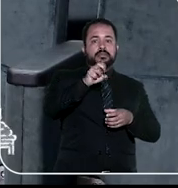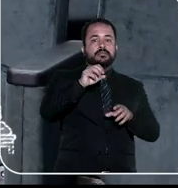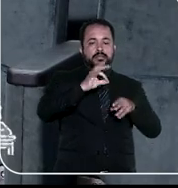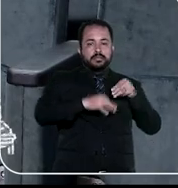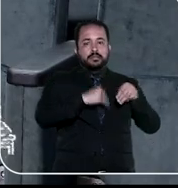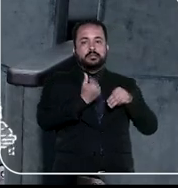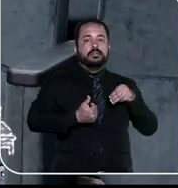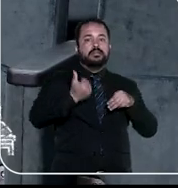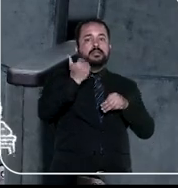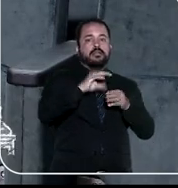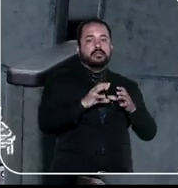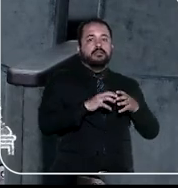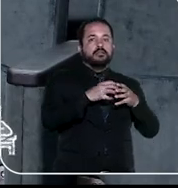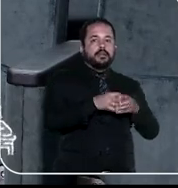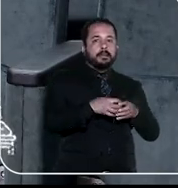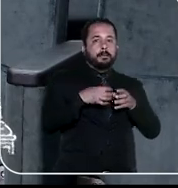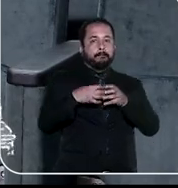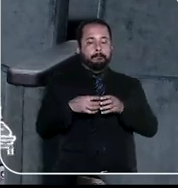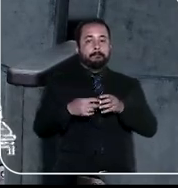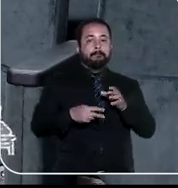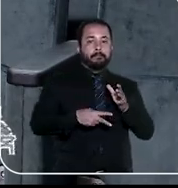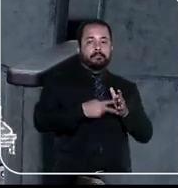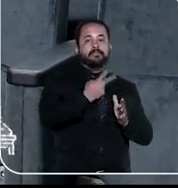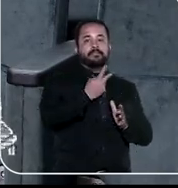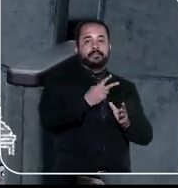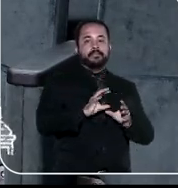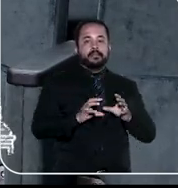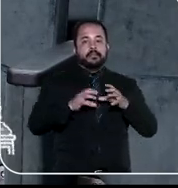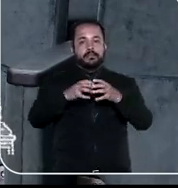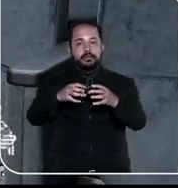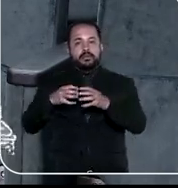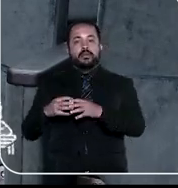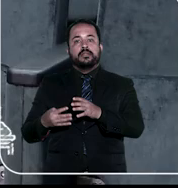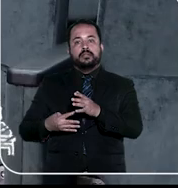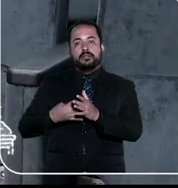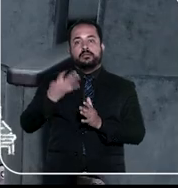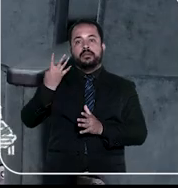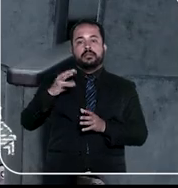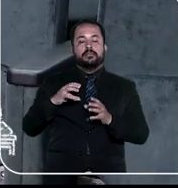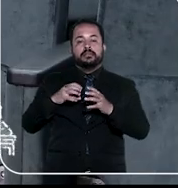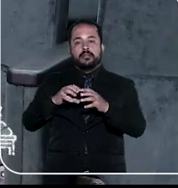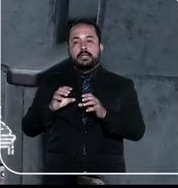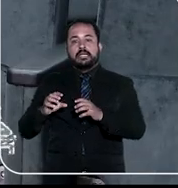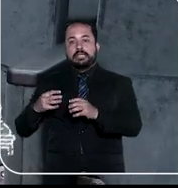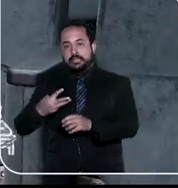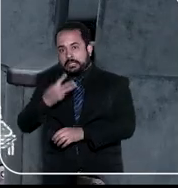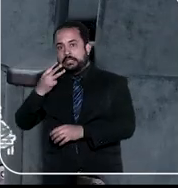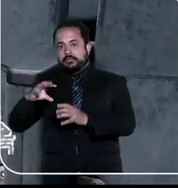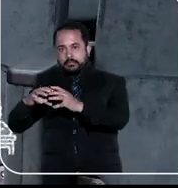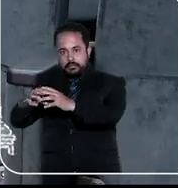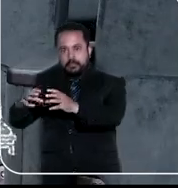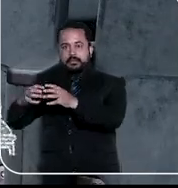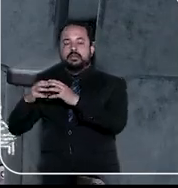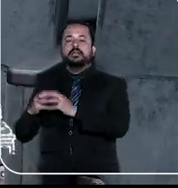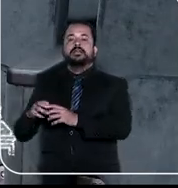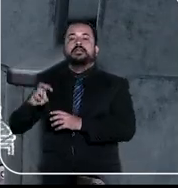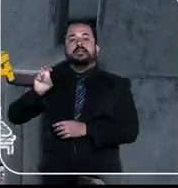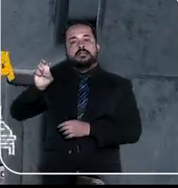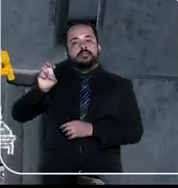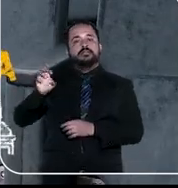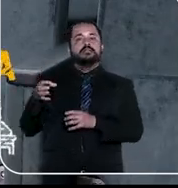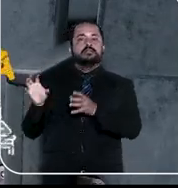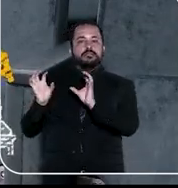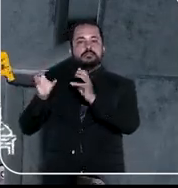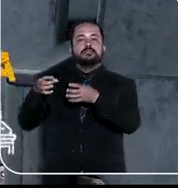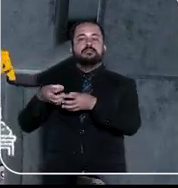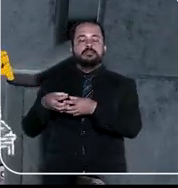ministros. A primeira sessão é formada pela primeira e segunda turma. A segunda sessão, pela terceira e quarta. E a terceira